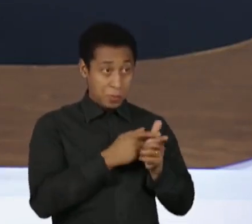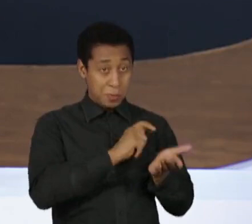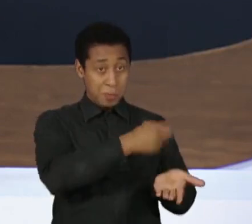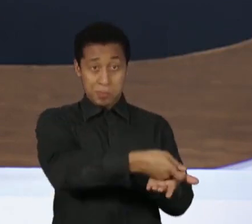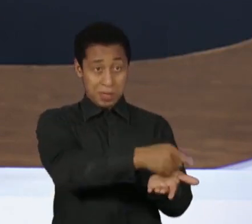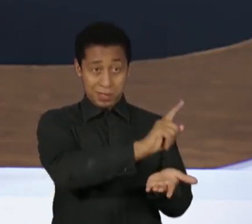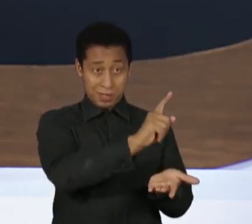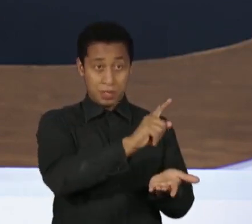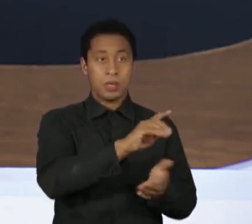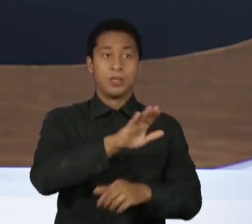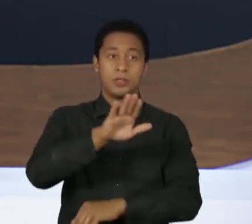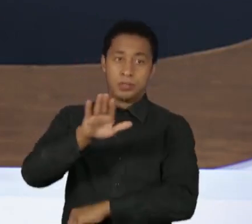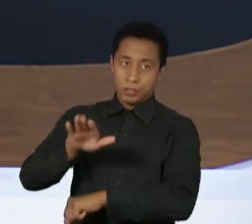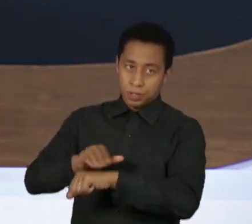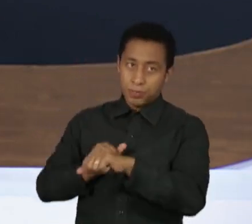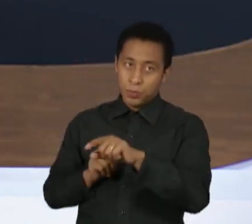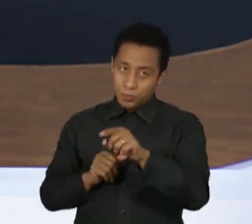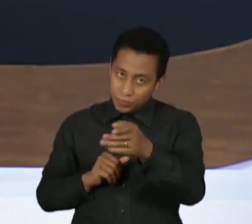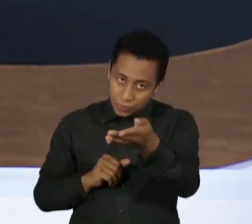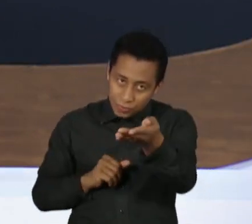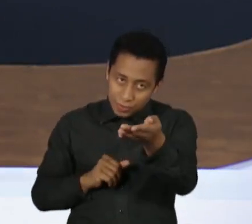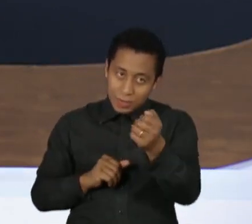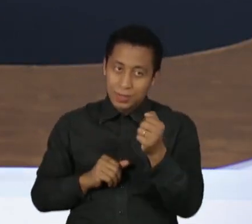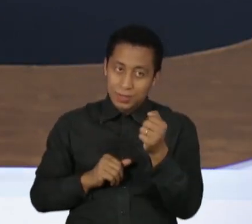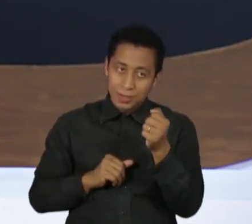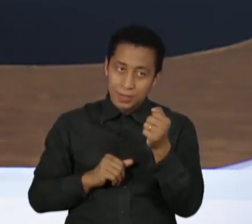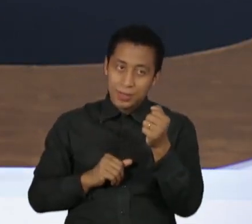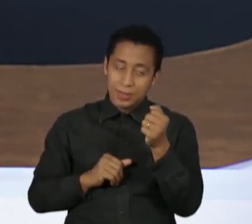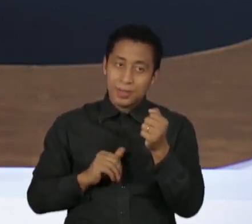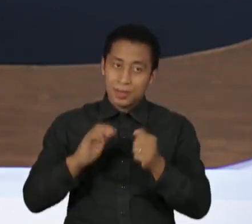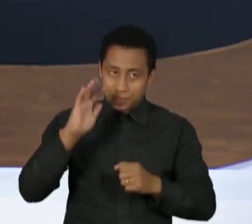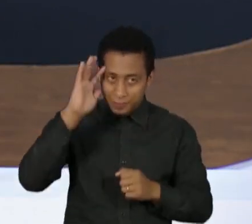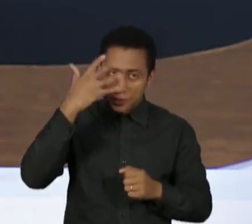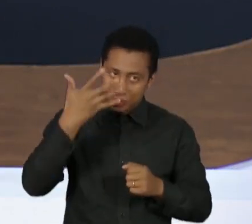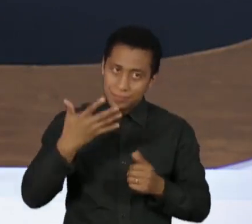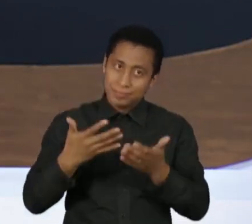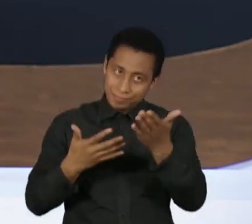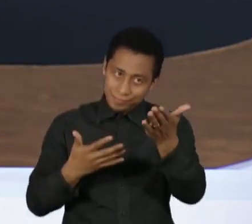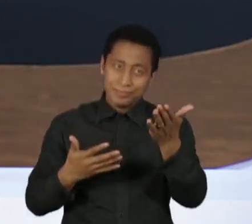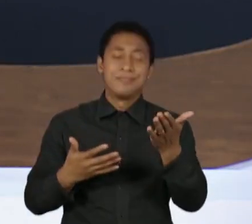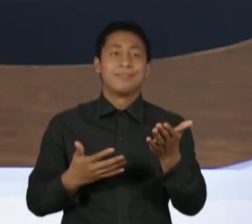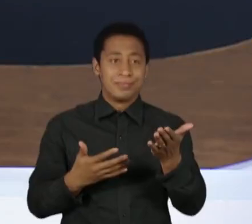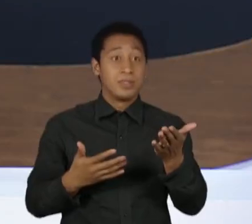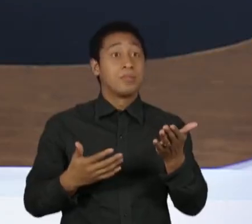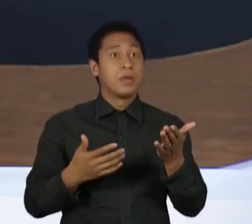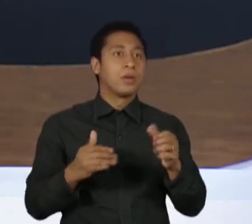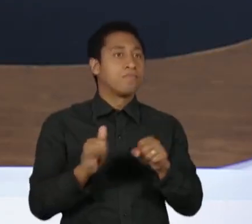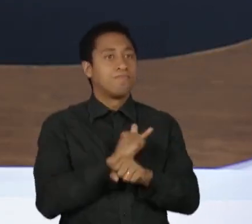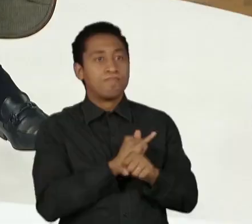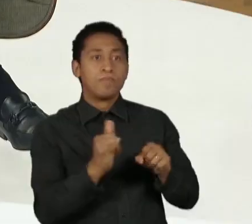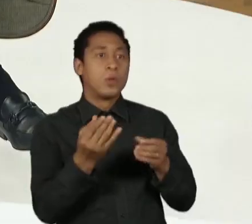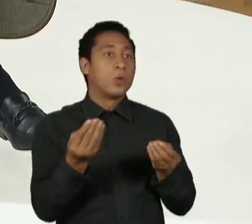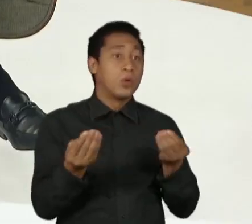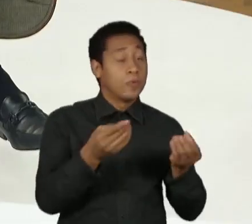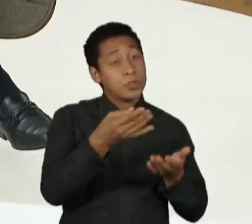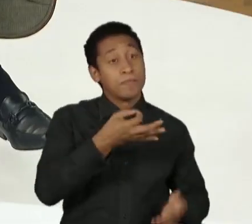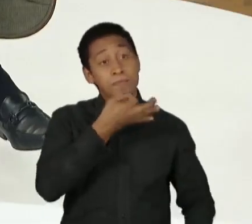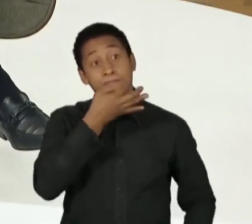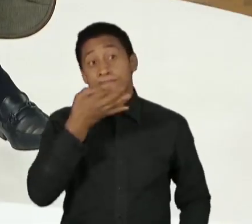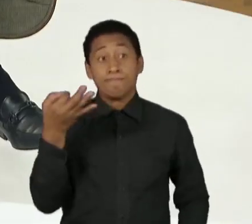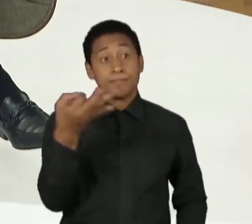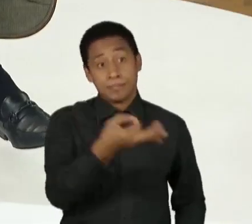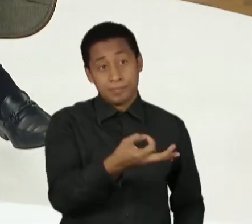chamado como esse homem das soluções ali para tentar ajudar esse desenho e o senhor de alguma maneira opinou.